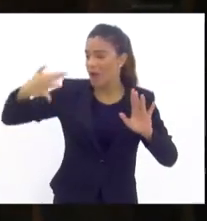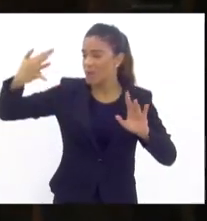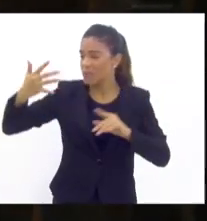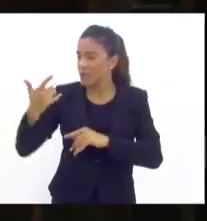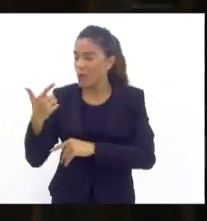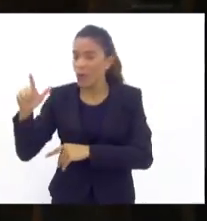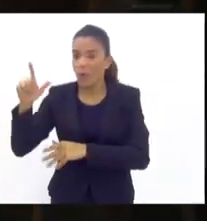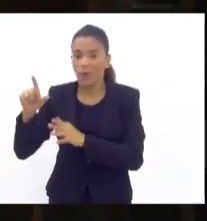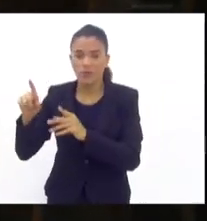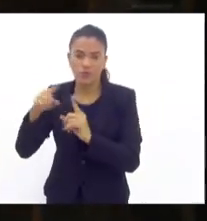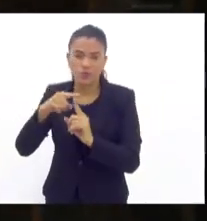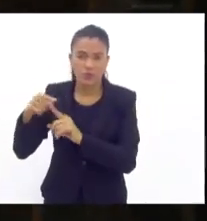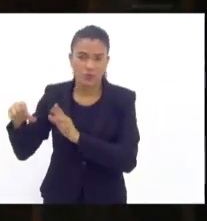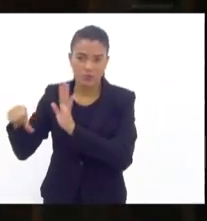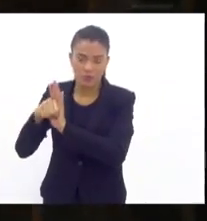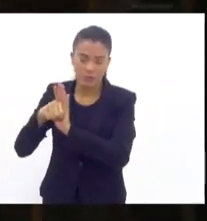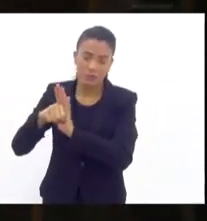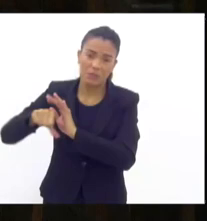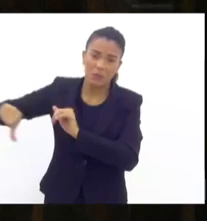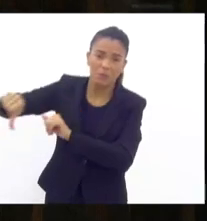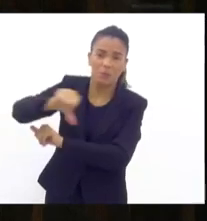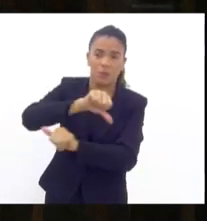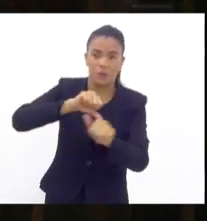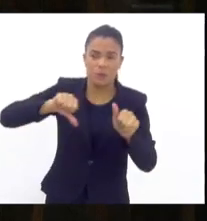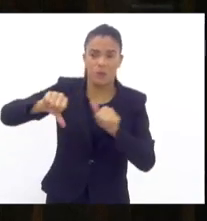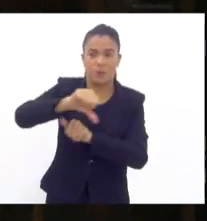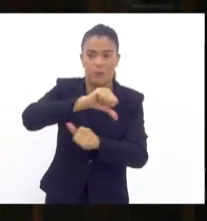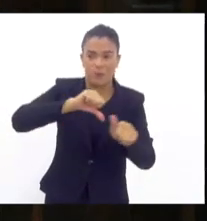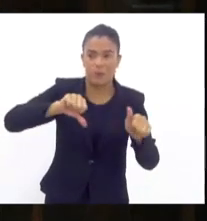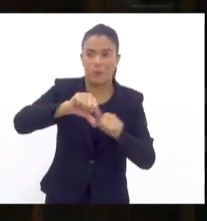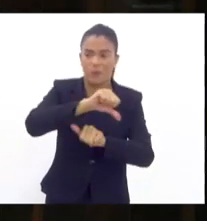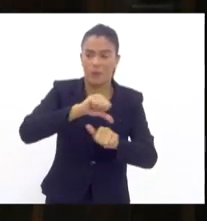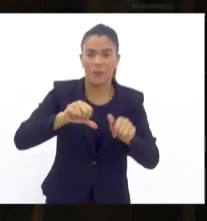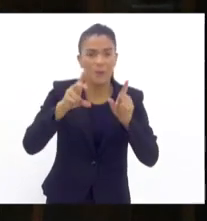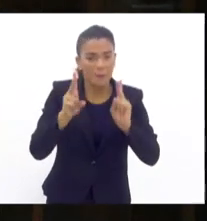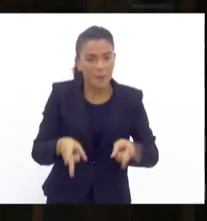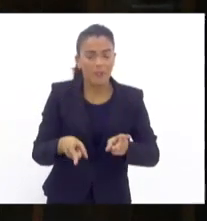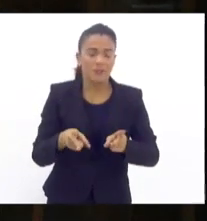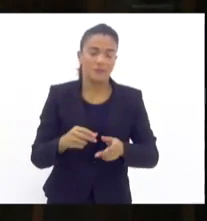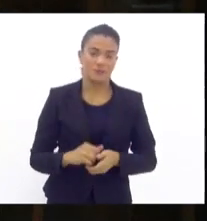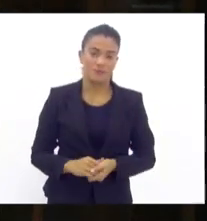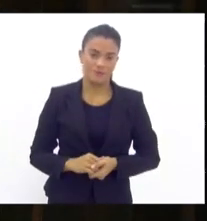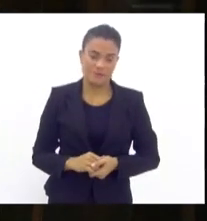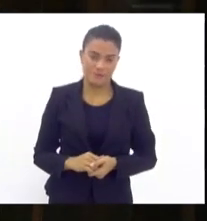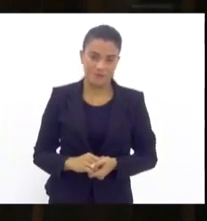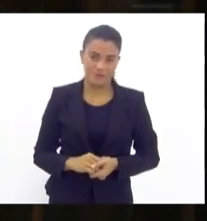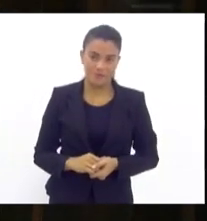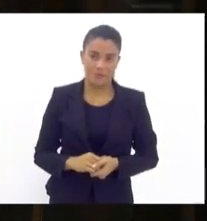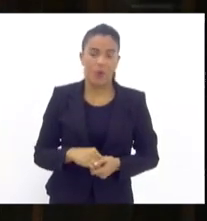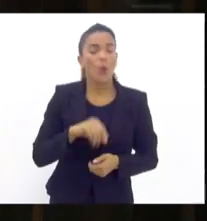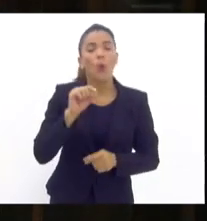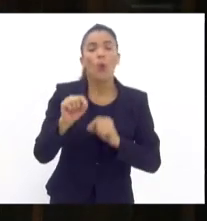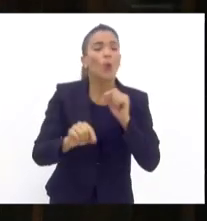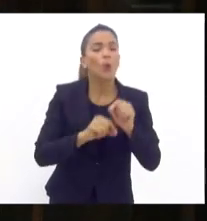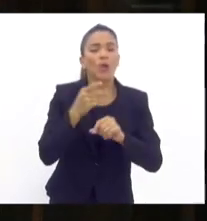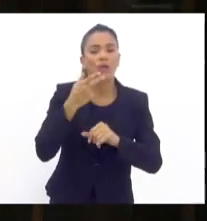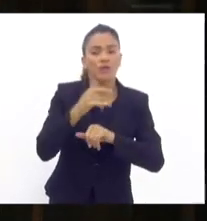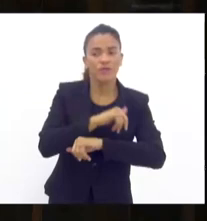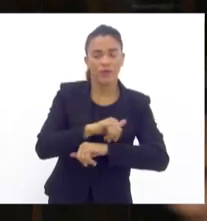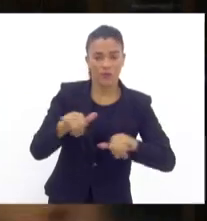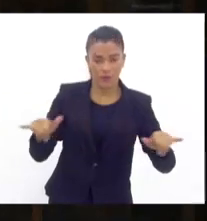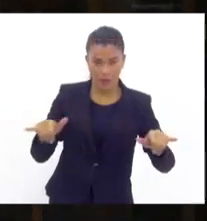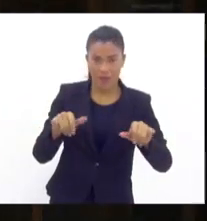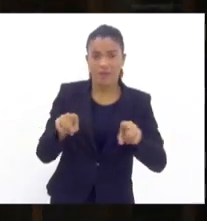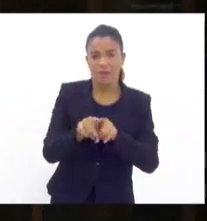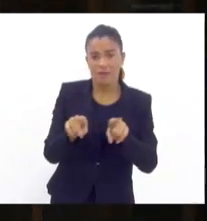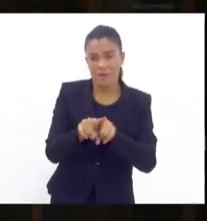círculo vicioso. Eu espero que dessa vez seja escutado que muito do que foi dito aqui e vai